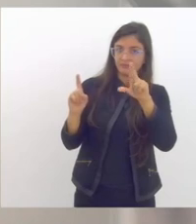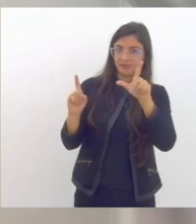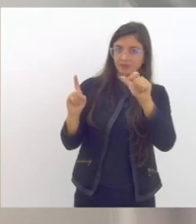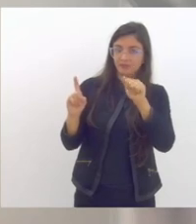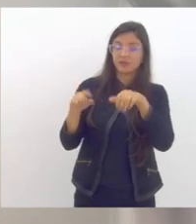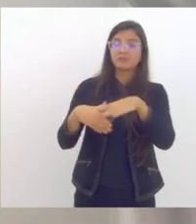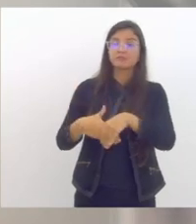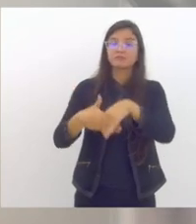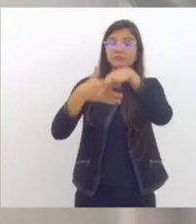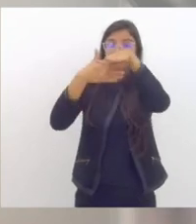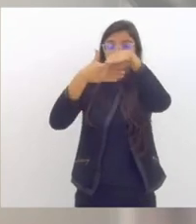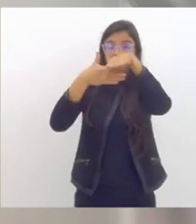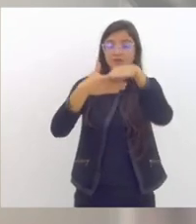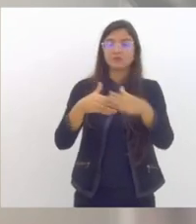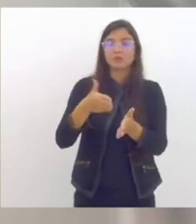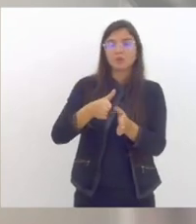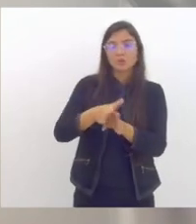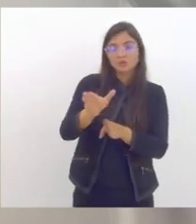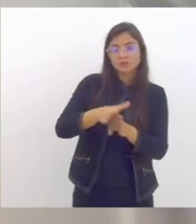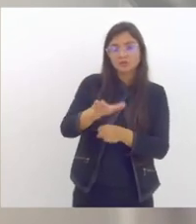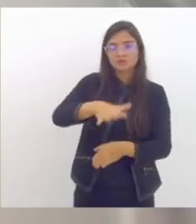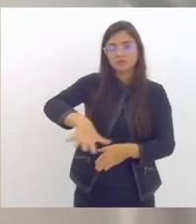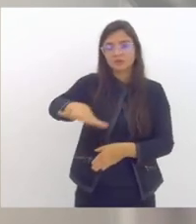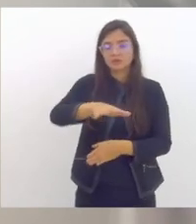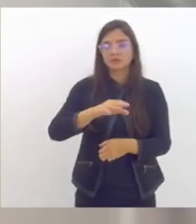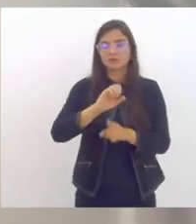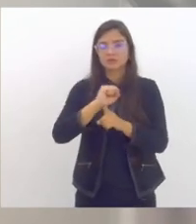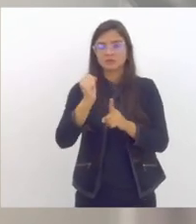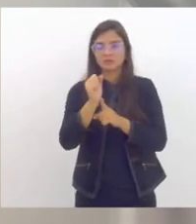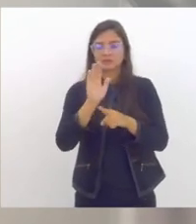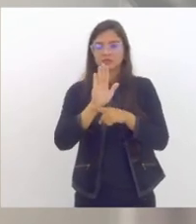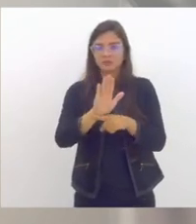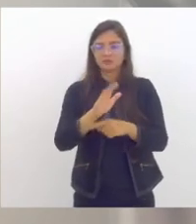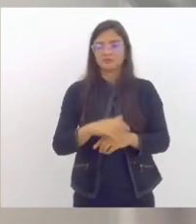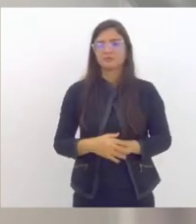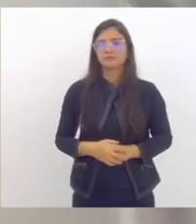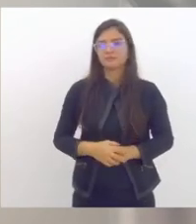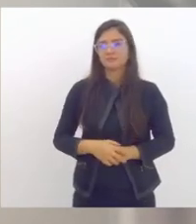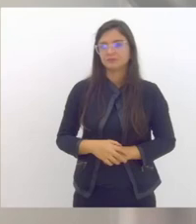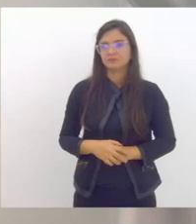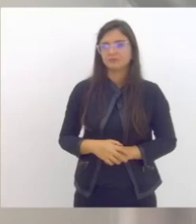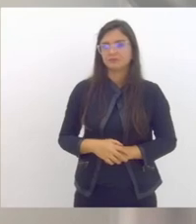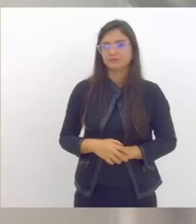Conselho Regional de Serviço Social Bom dia Ana Paula obrigado pela presença